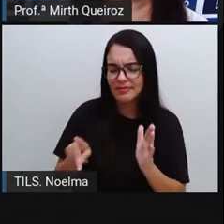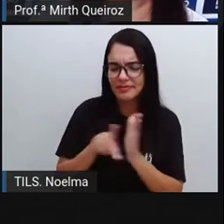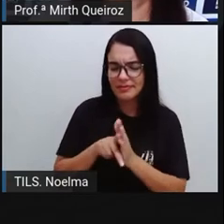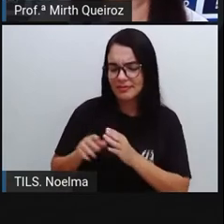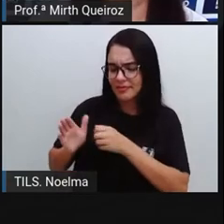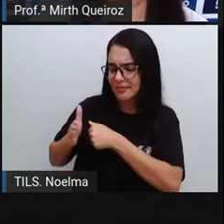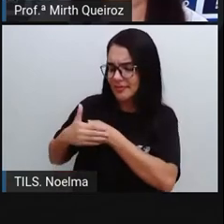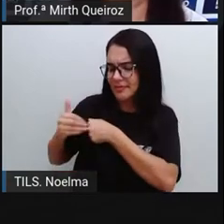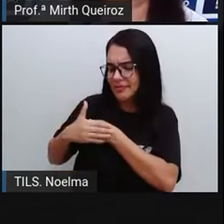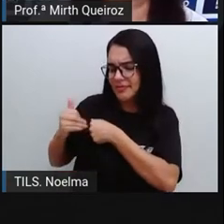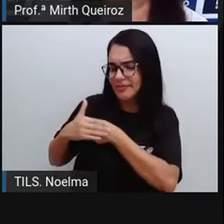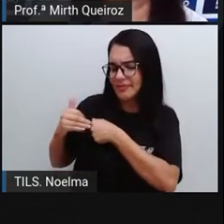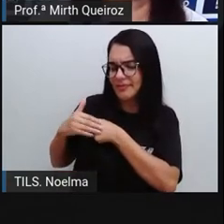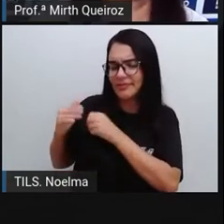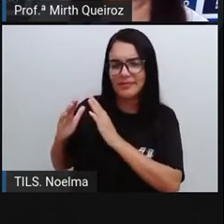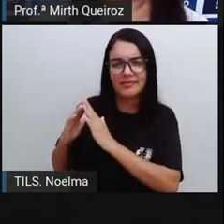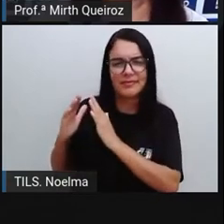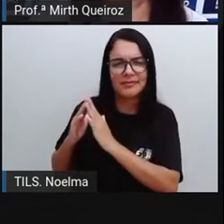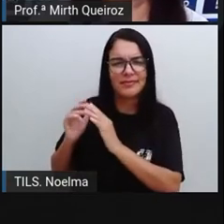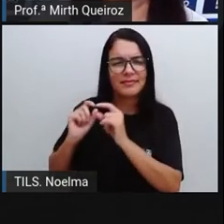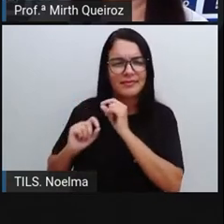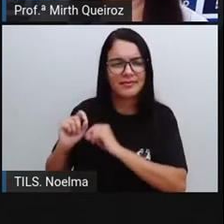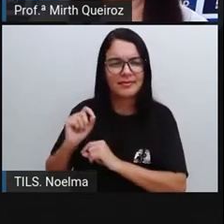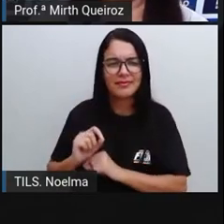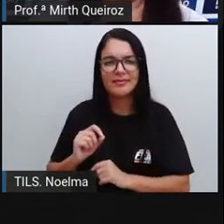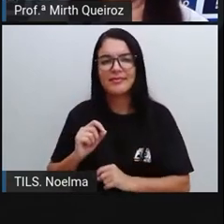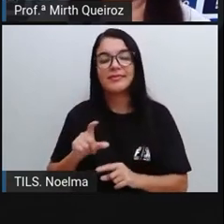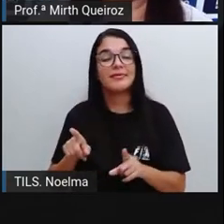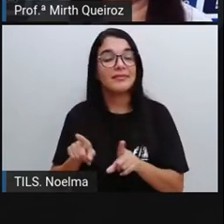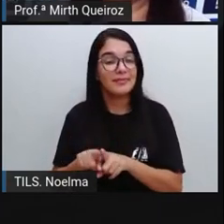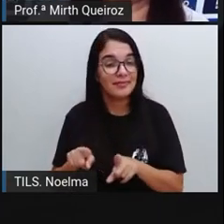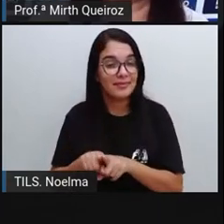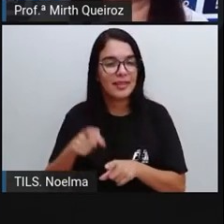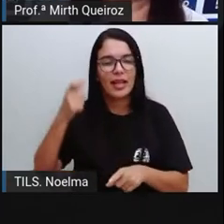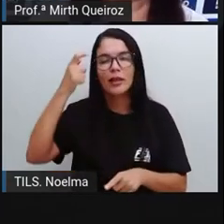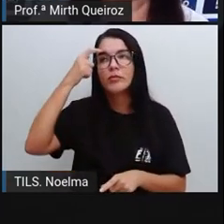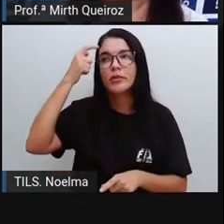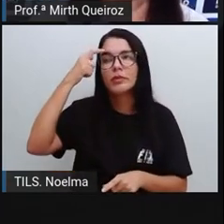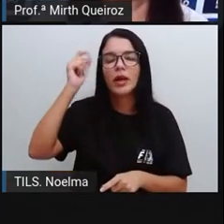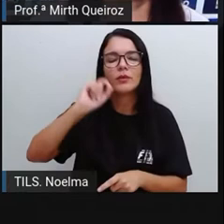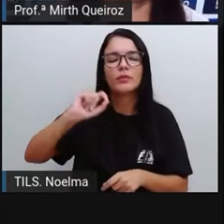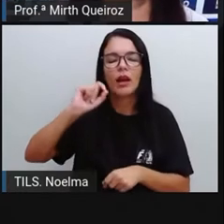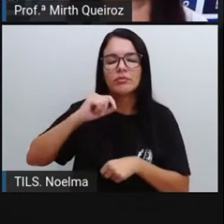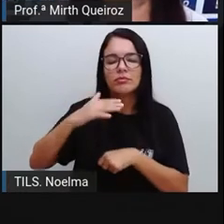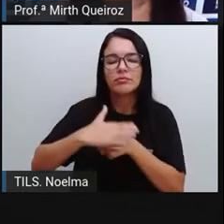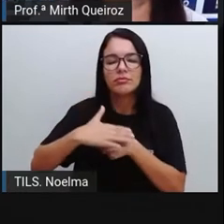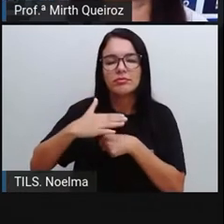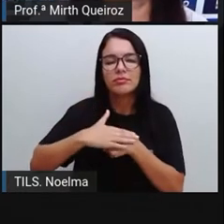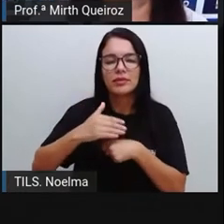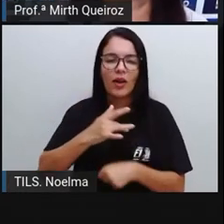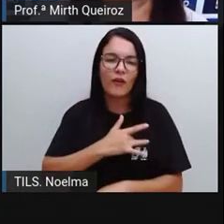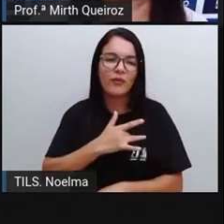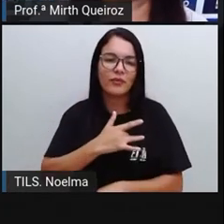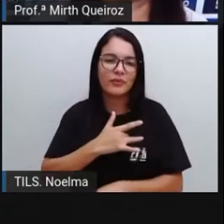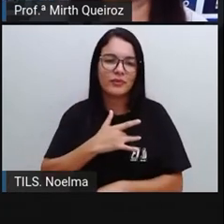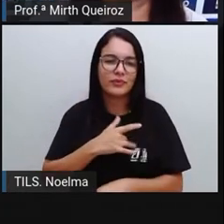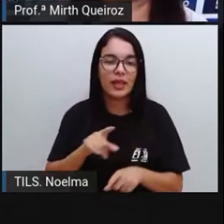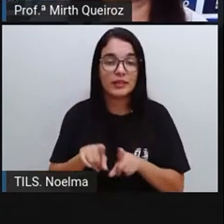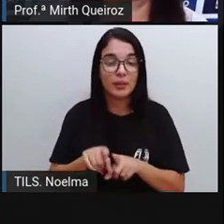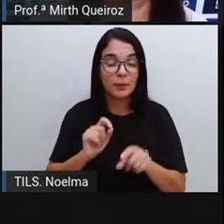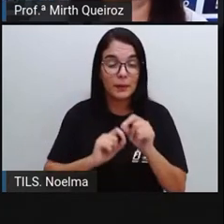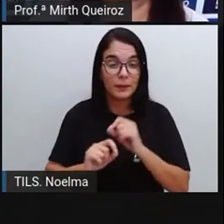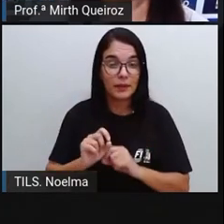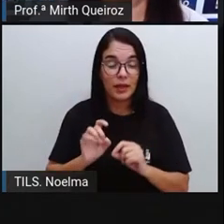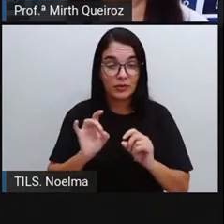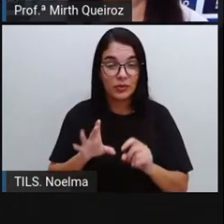gato, desperta no espectador muito a memória, afetiva, né? A imagem do gato não aparece